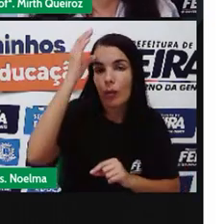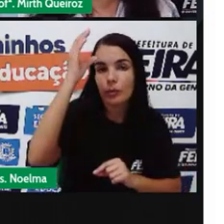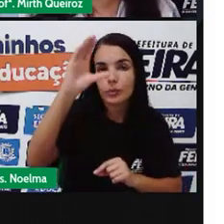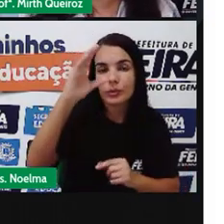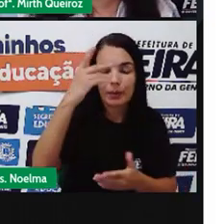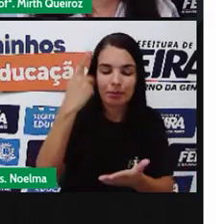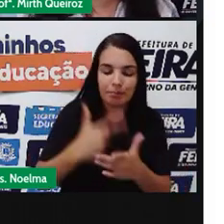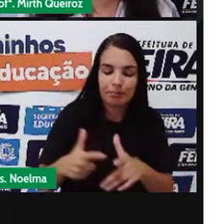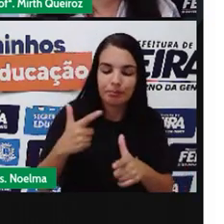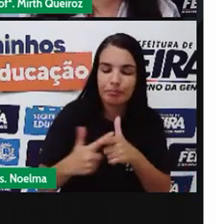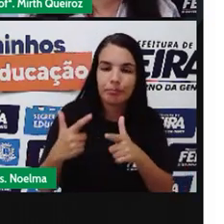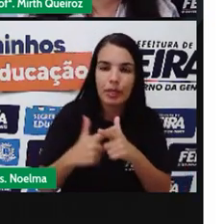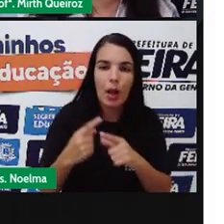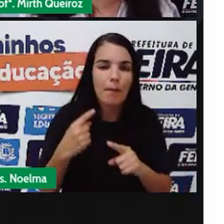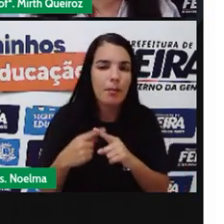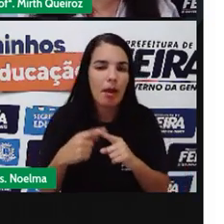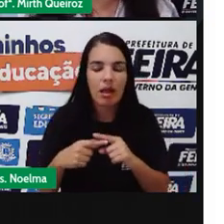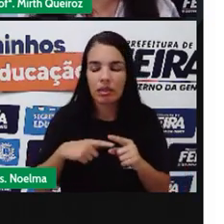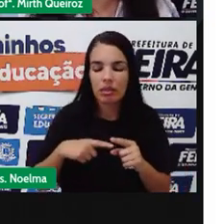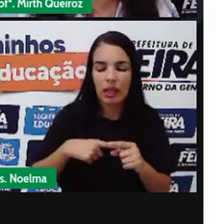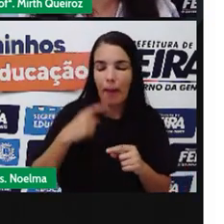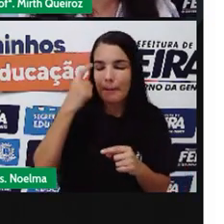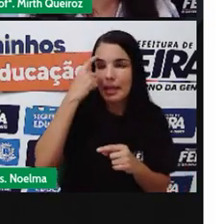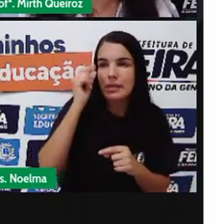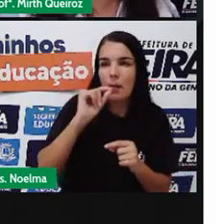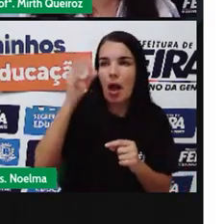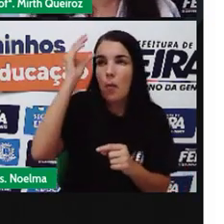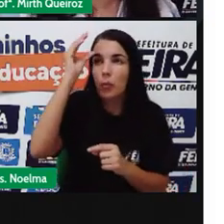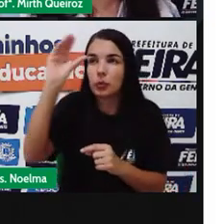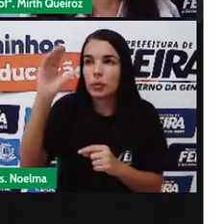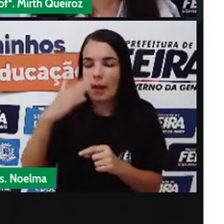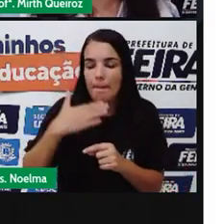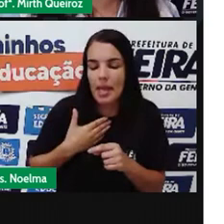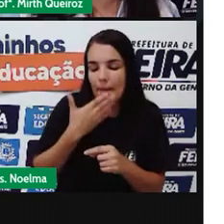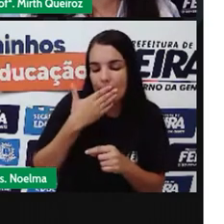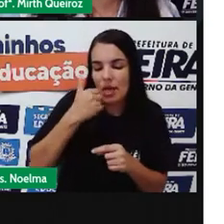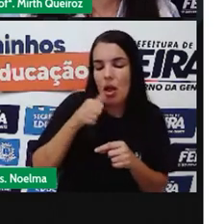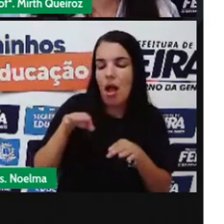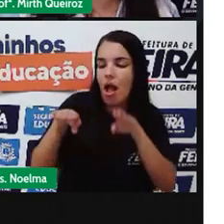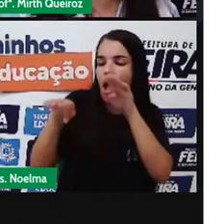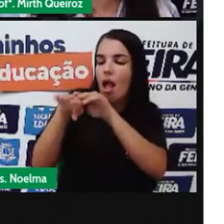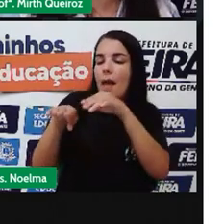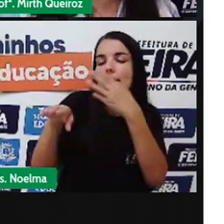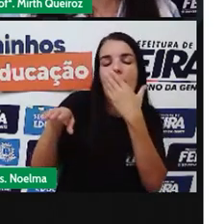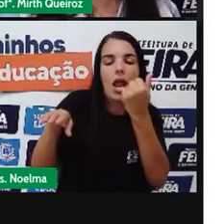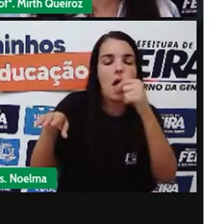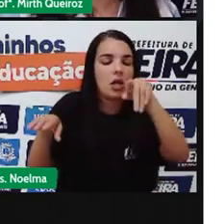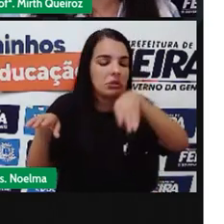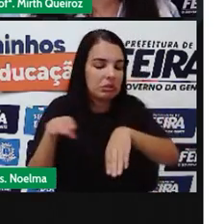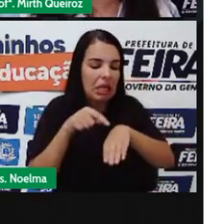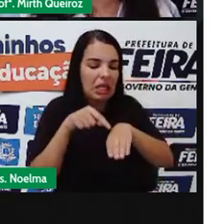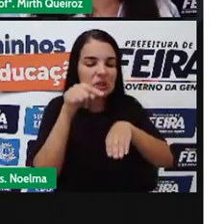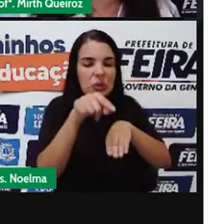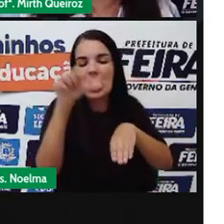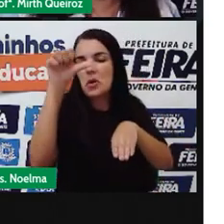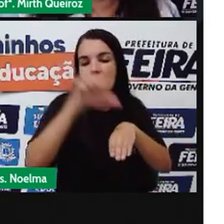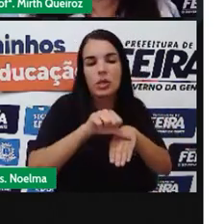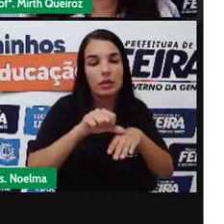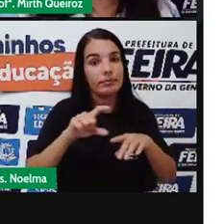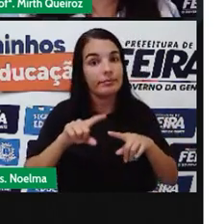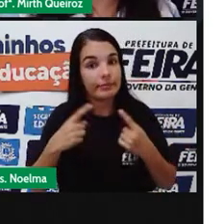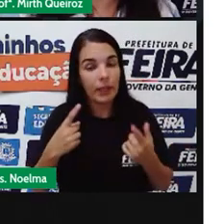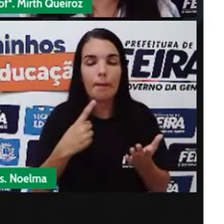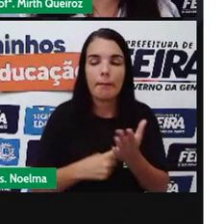alguns Acreditam Que sua cultura É superior A outra cultura E isso também Marca a desigualdade Social no Brasil